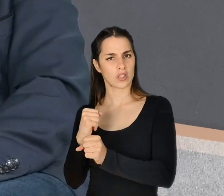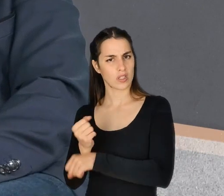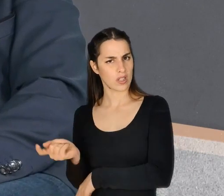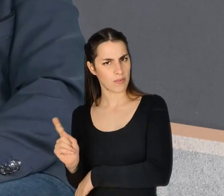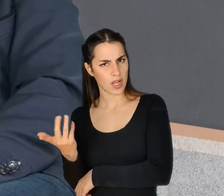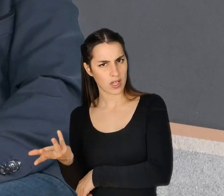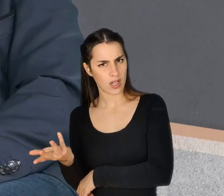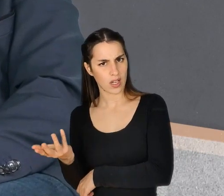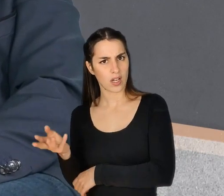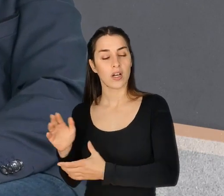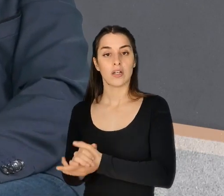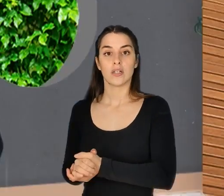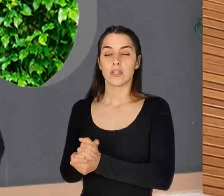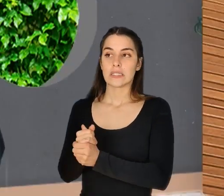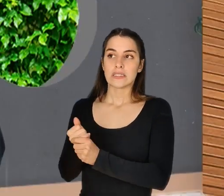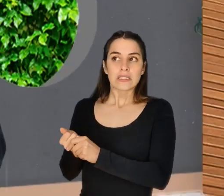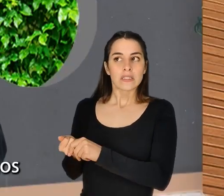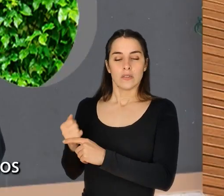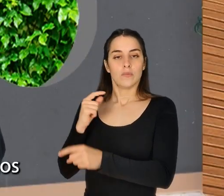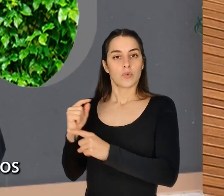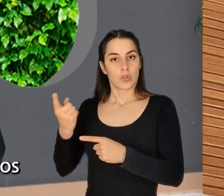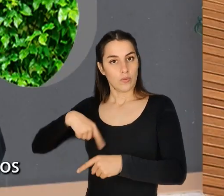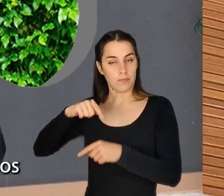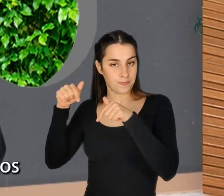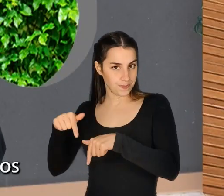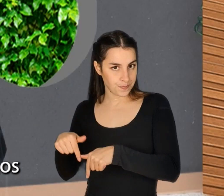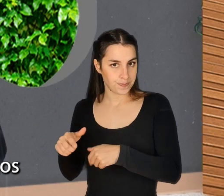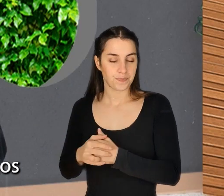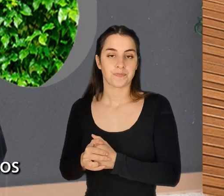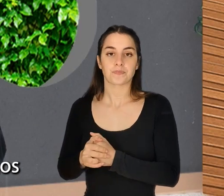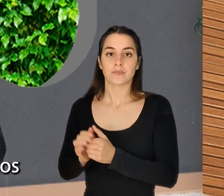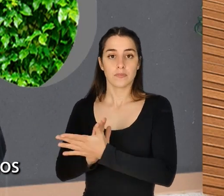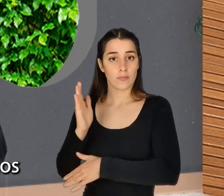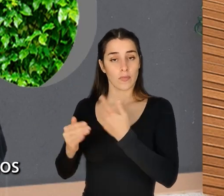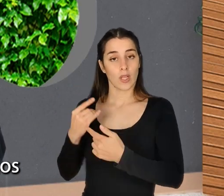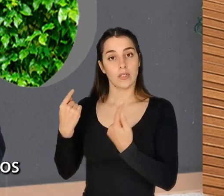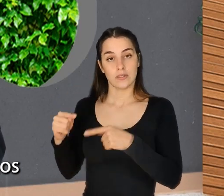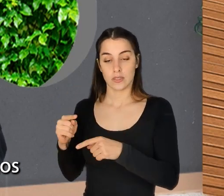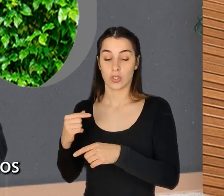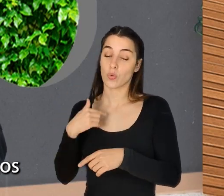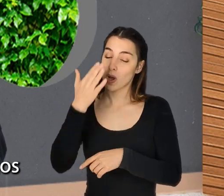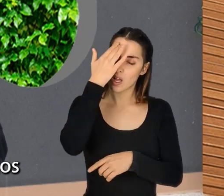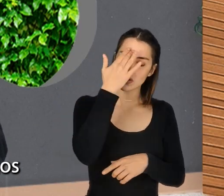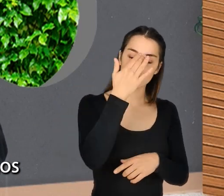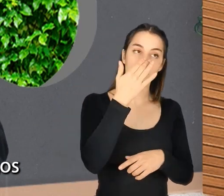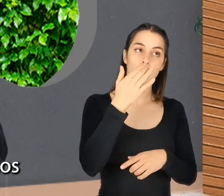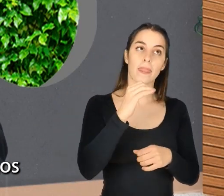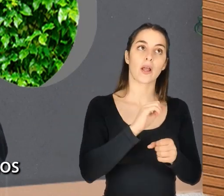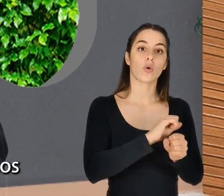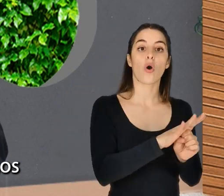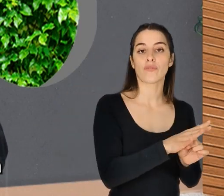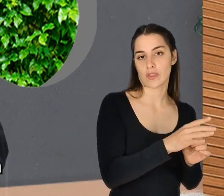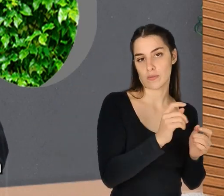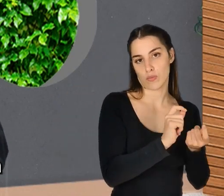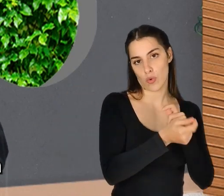malta não trabalha? Não pode ser... Porque nós cá ainda temos... Eu acho que com o Covid mudou muito, mas nós cá